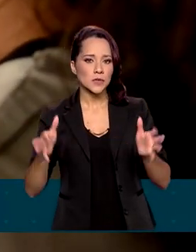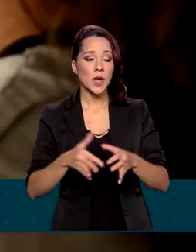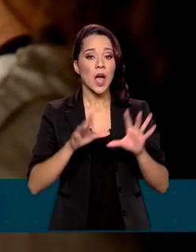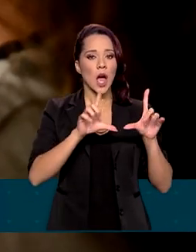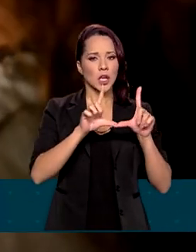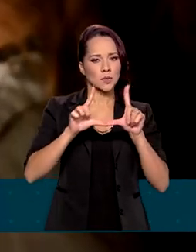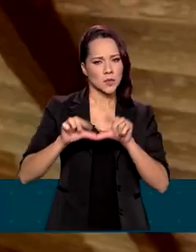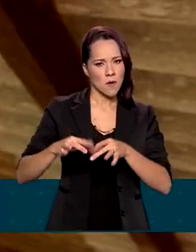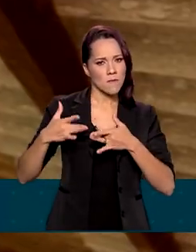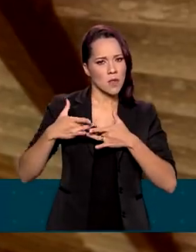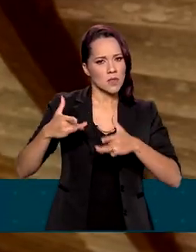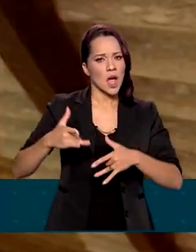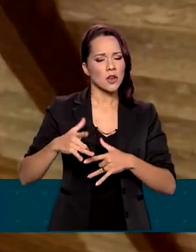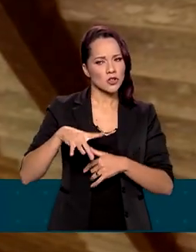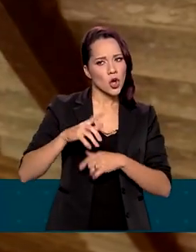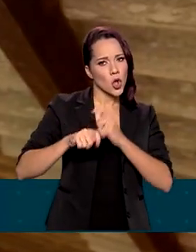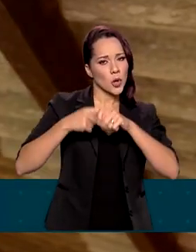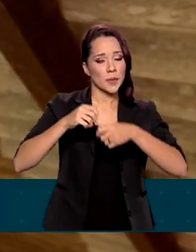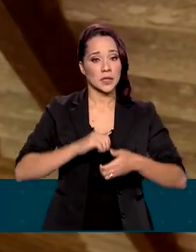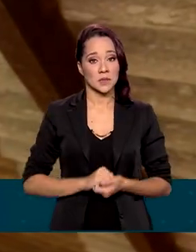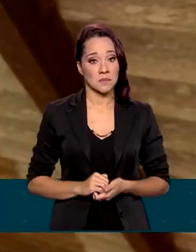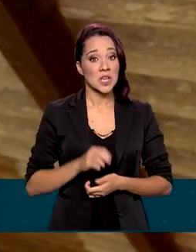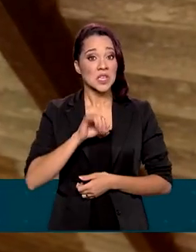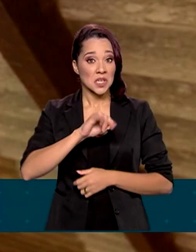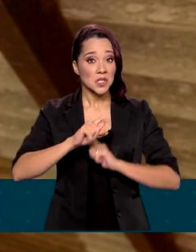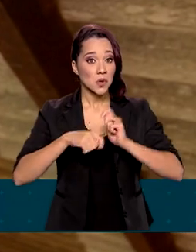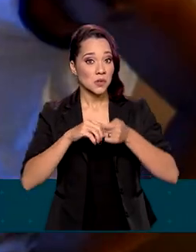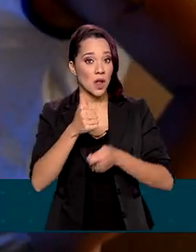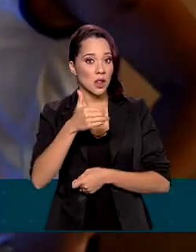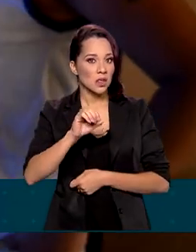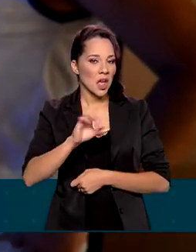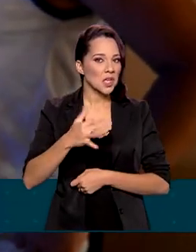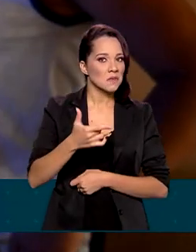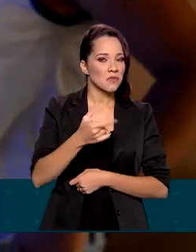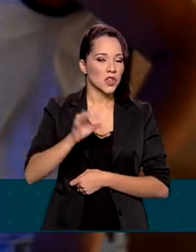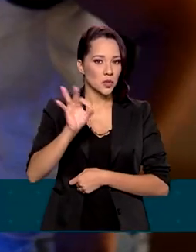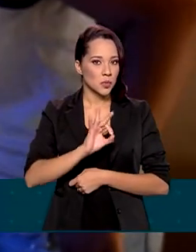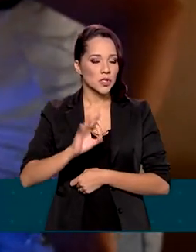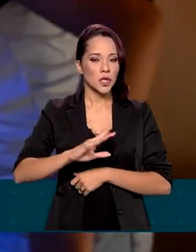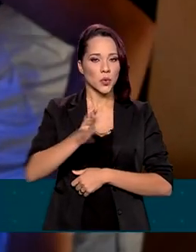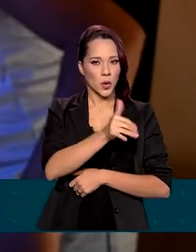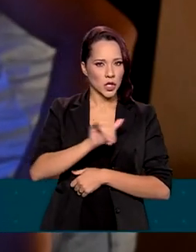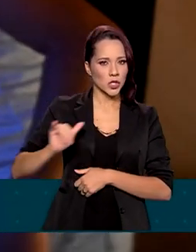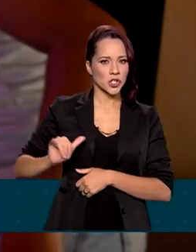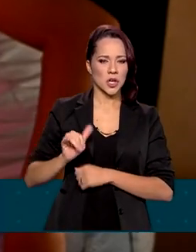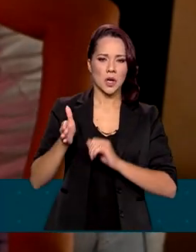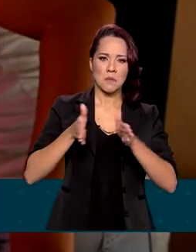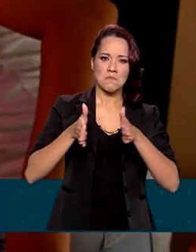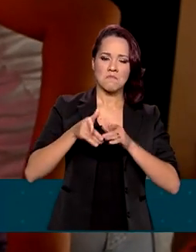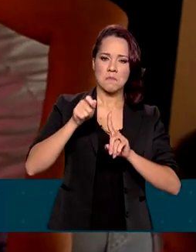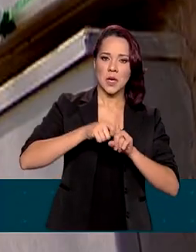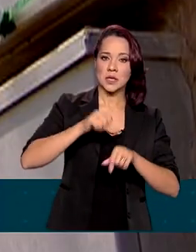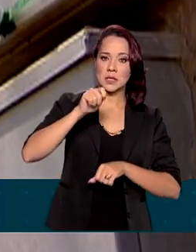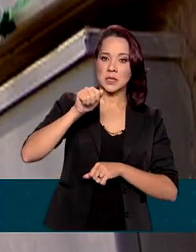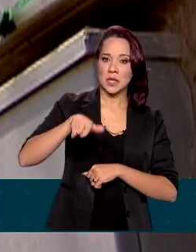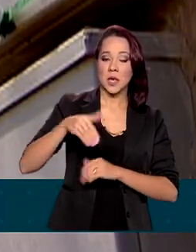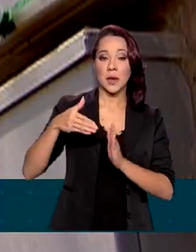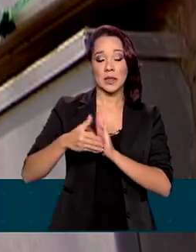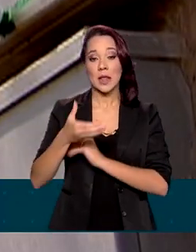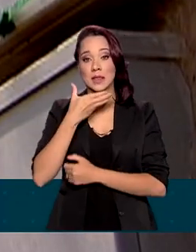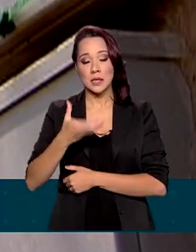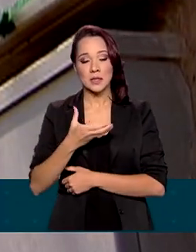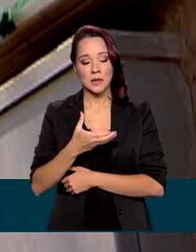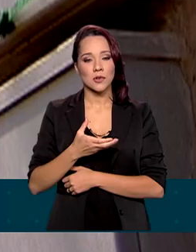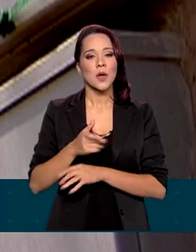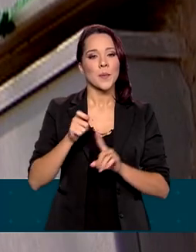redução voluntária do consumo. Quem economizou de 10% a 20% com energia entre setembro e dezembro vai